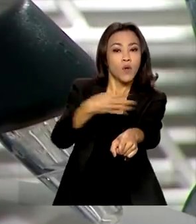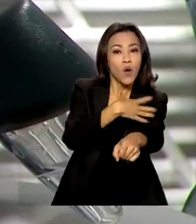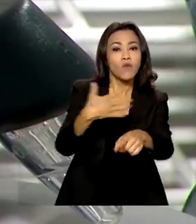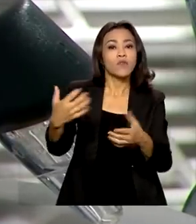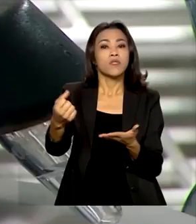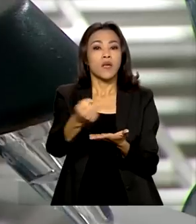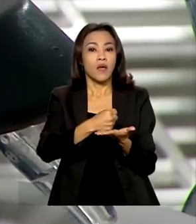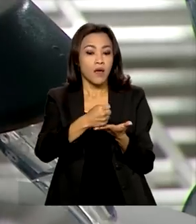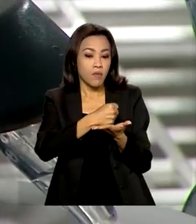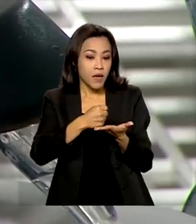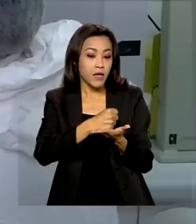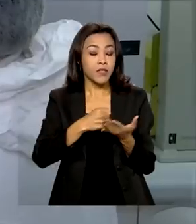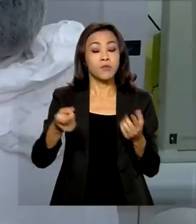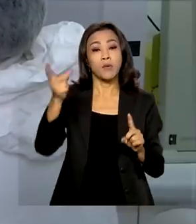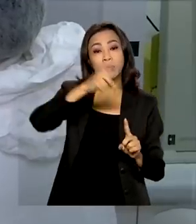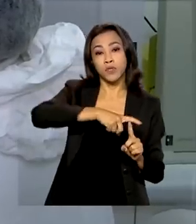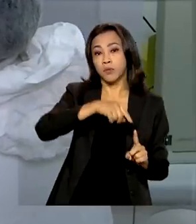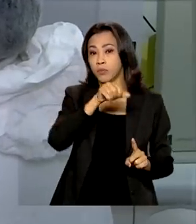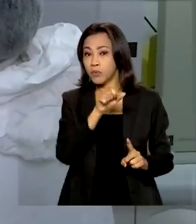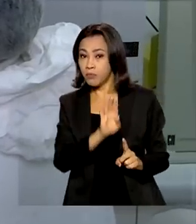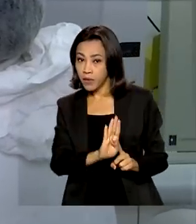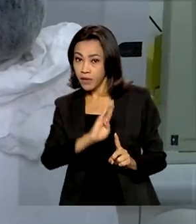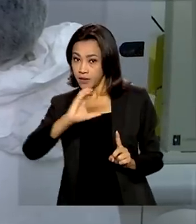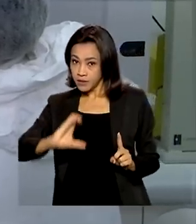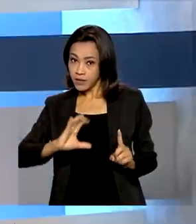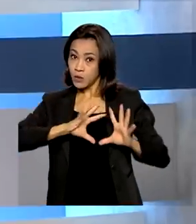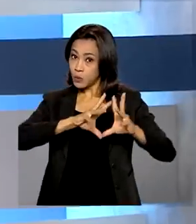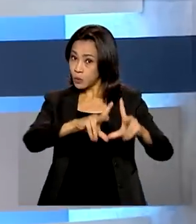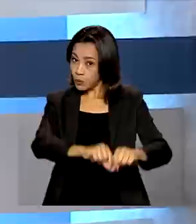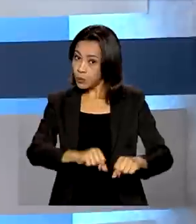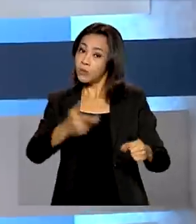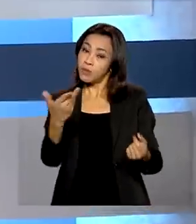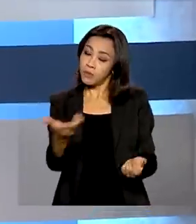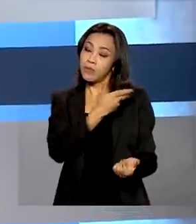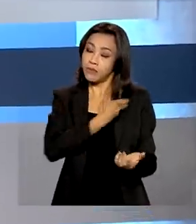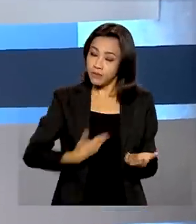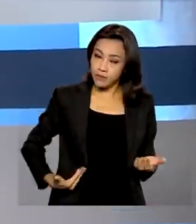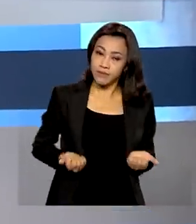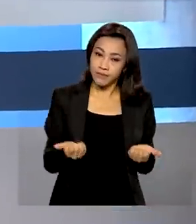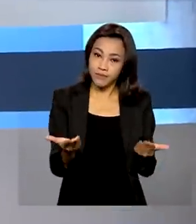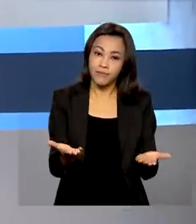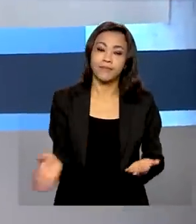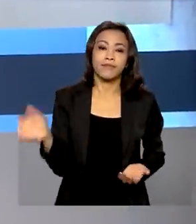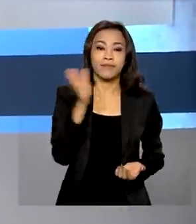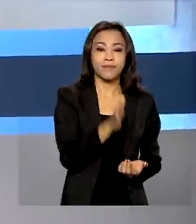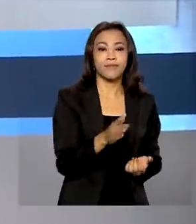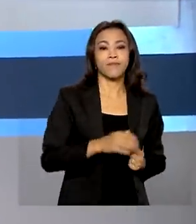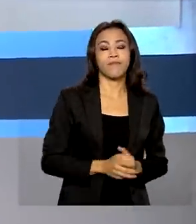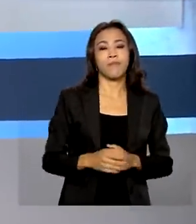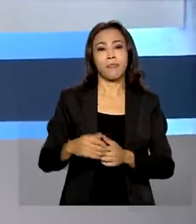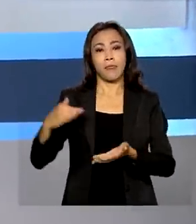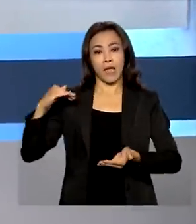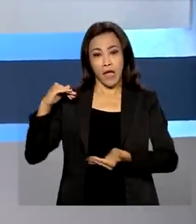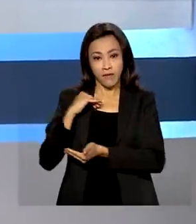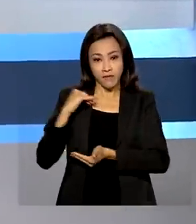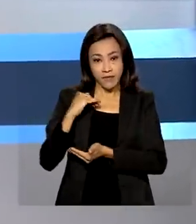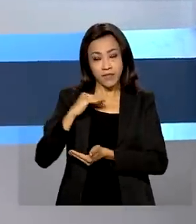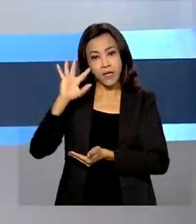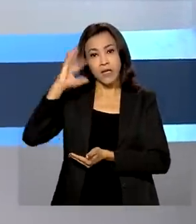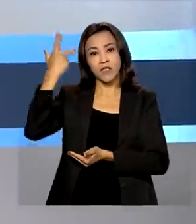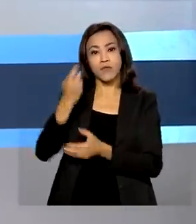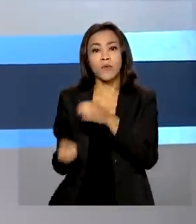contra hepatites B e C. Tudo pelo SUS. A Anvisa decidiu criar o Comitê Técnico de